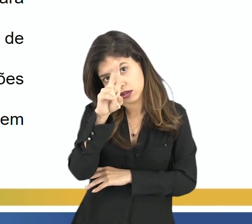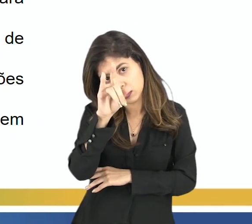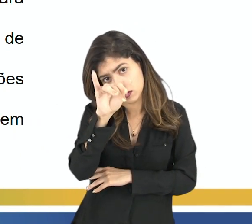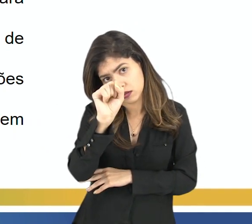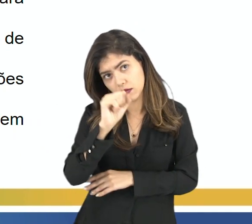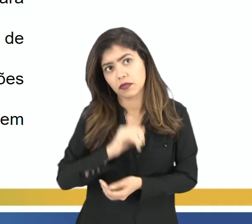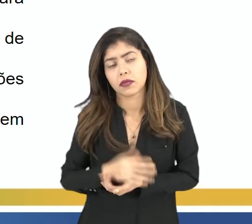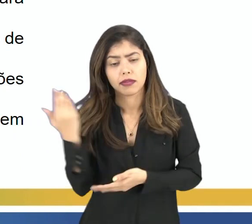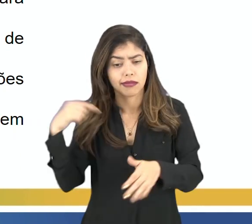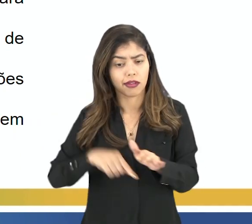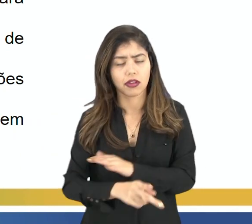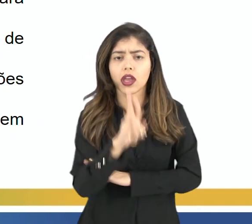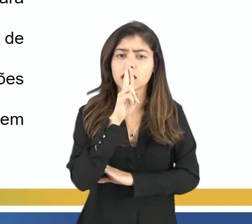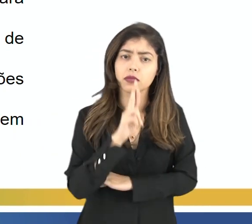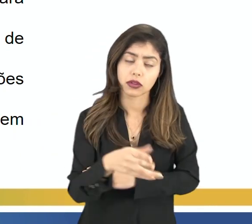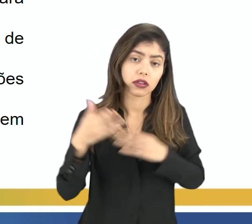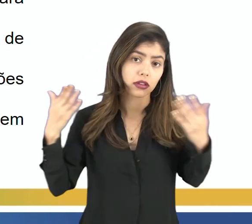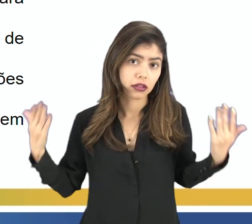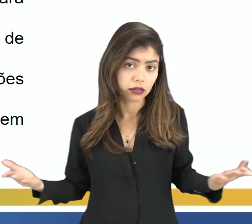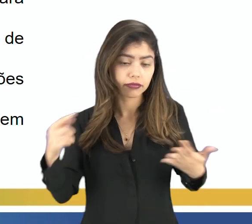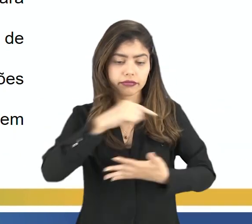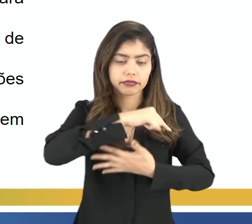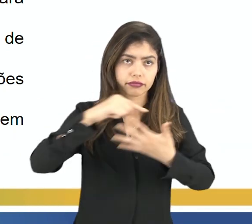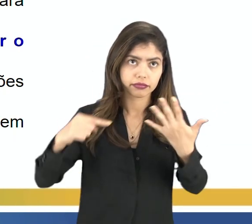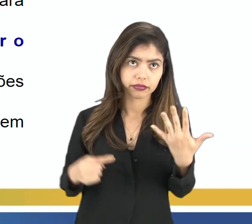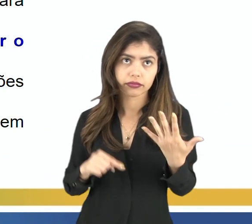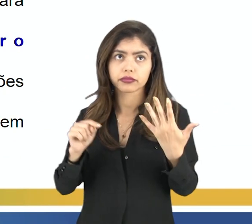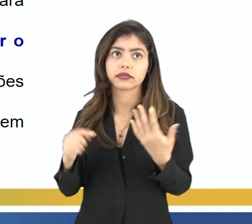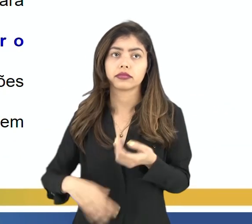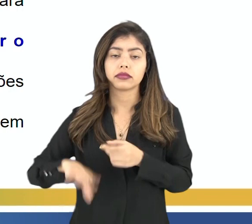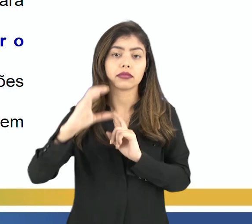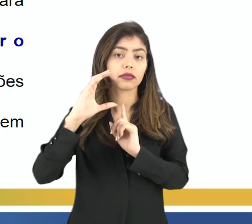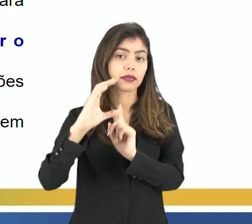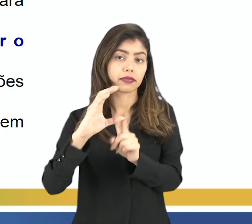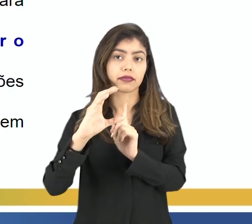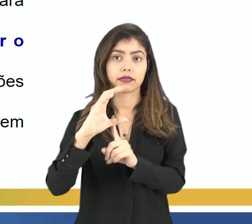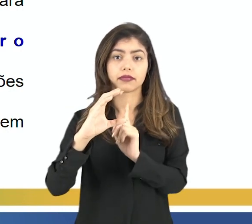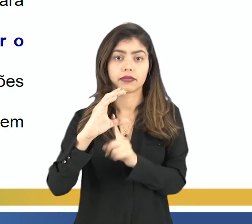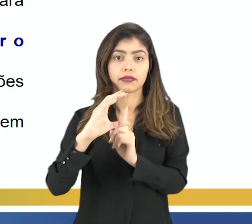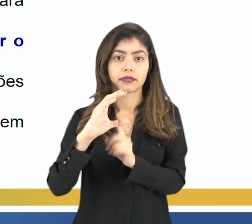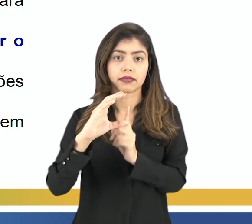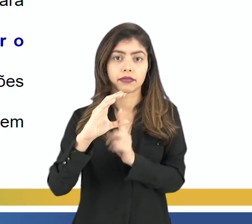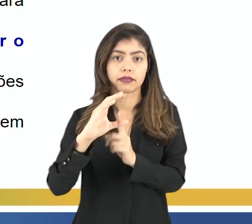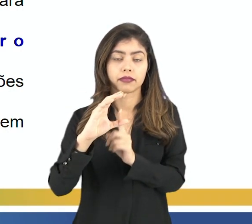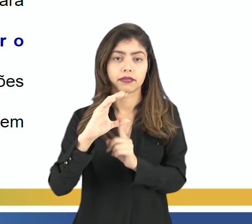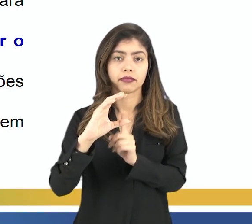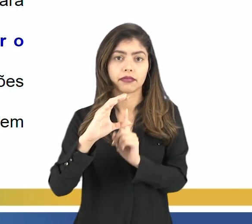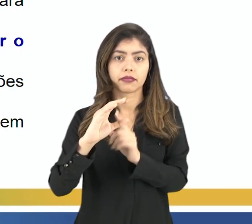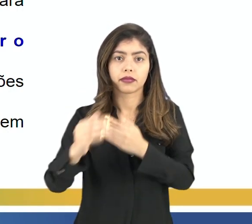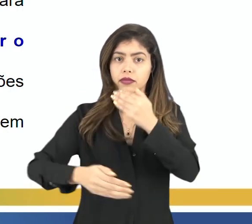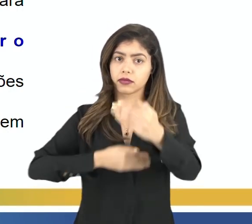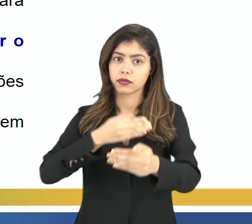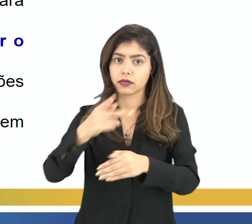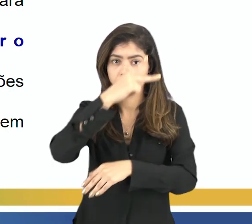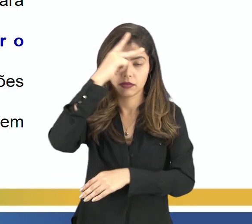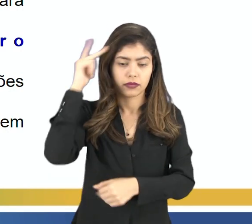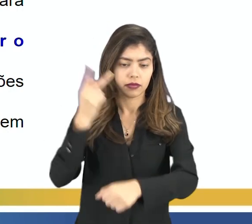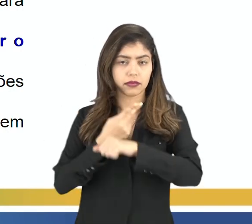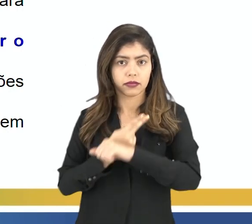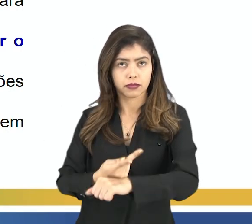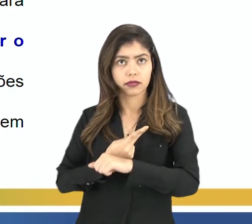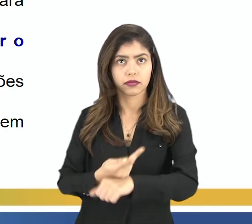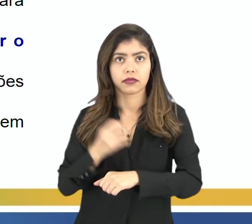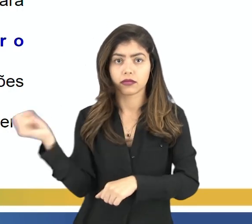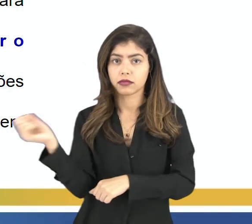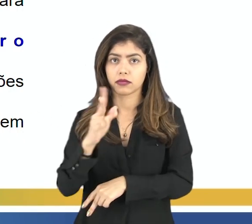as possibilidades de resposta elencadas, a alternativa correta é a letra C, desenvolver pesquisas de